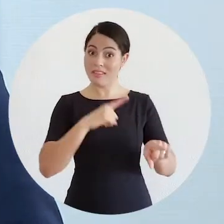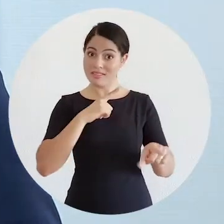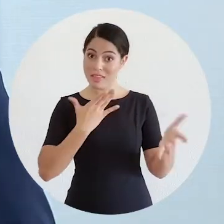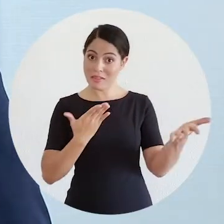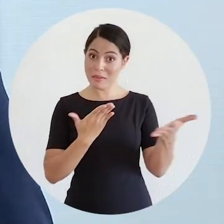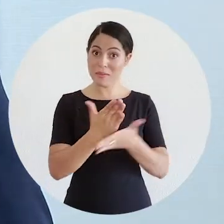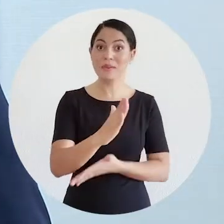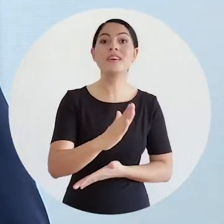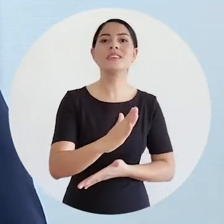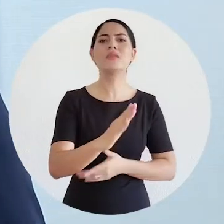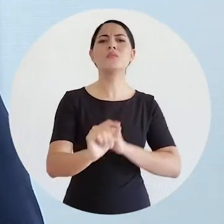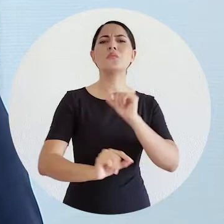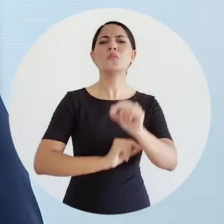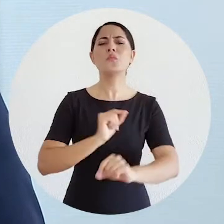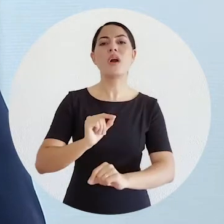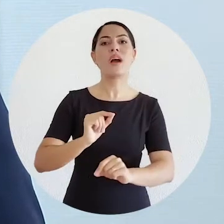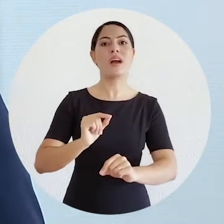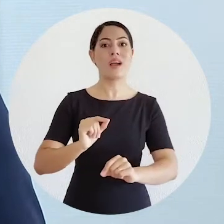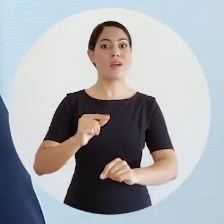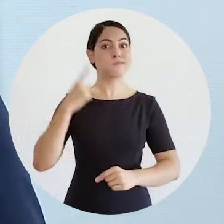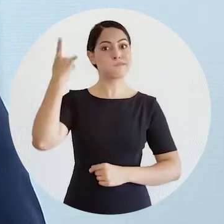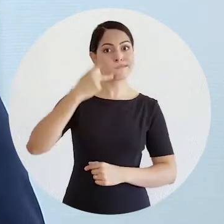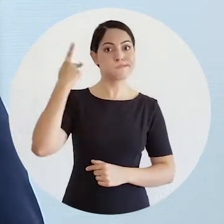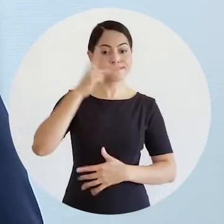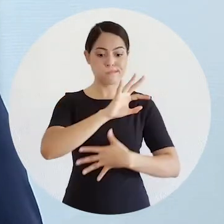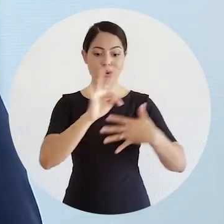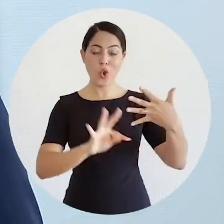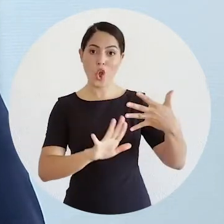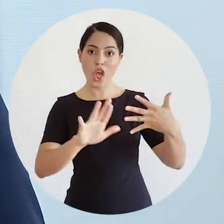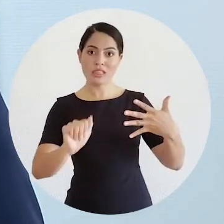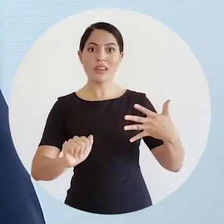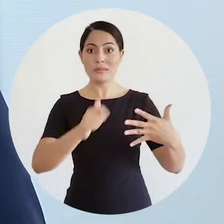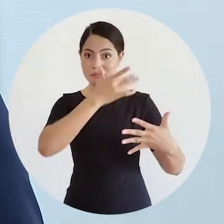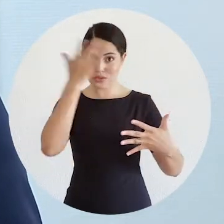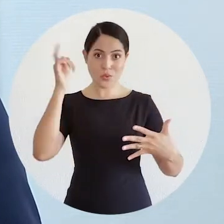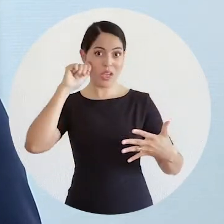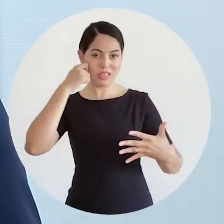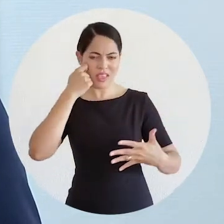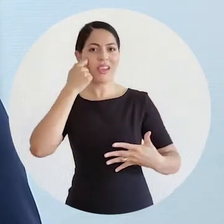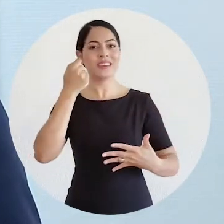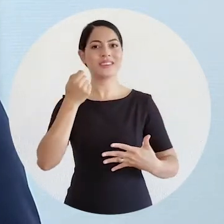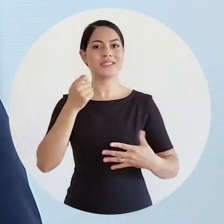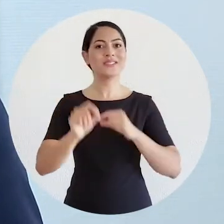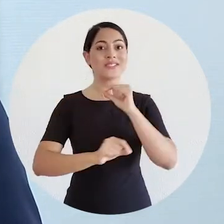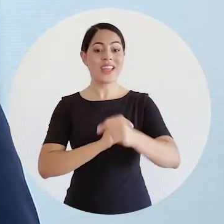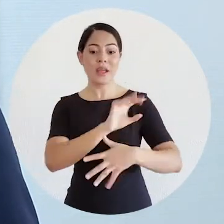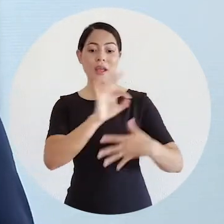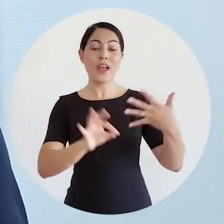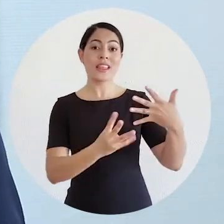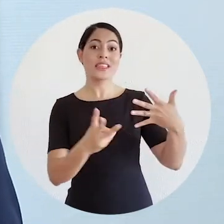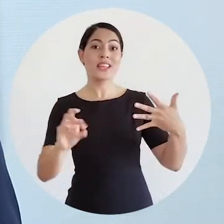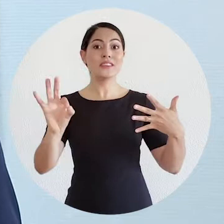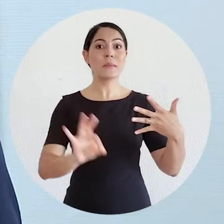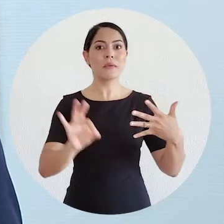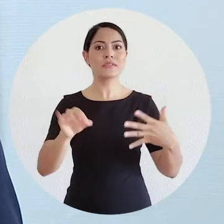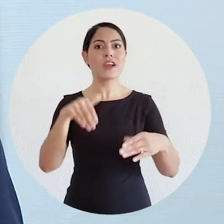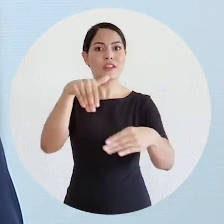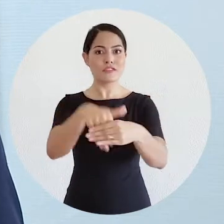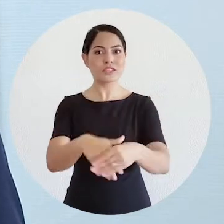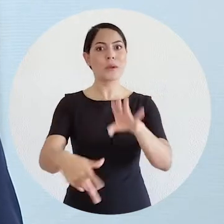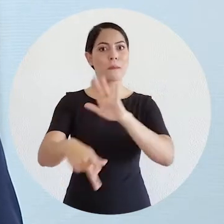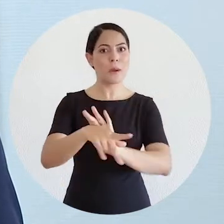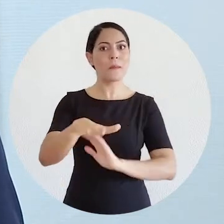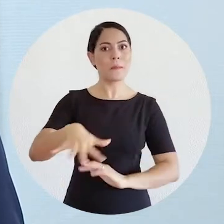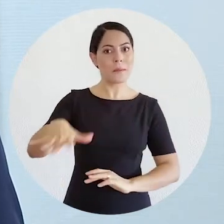maioria dos votos a política de cotas raciais para negros, no percentual de 30% nas eleições da OAB.